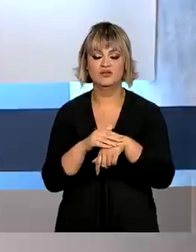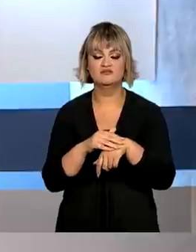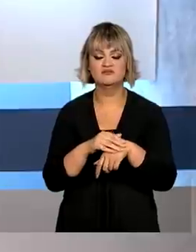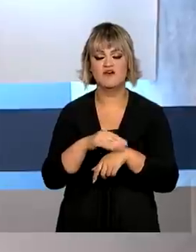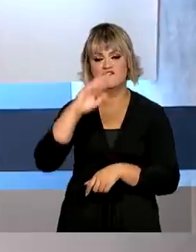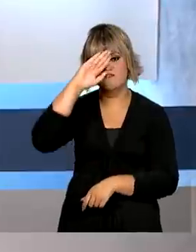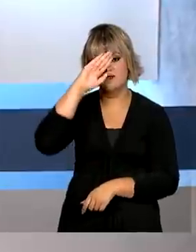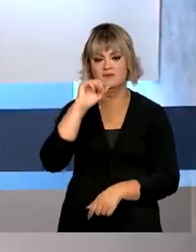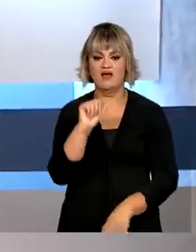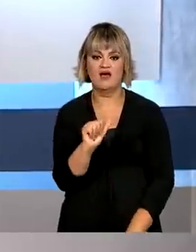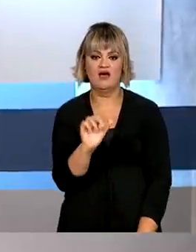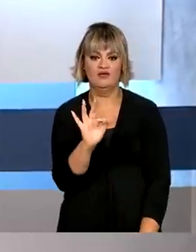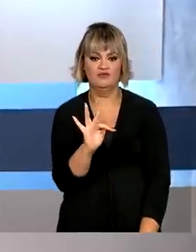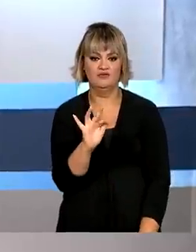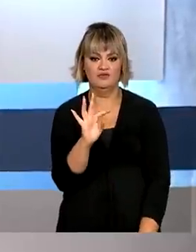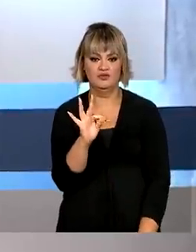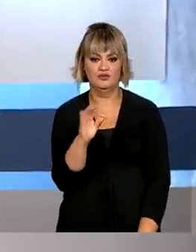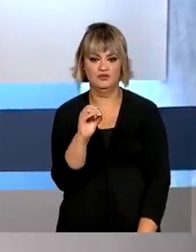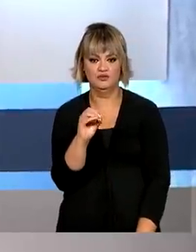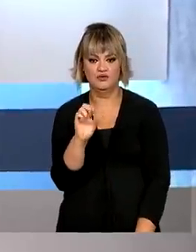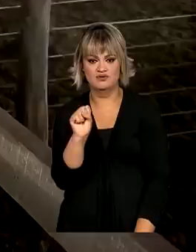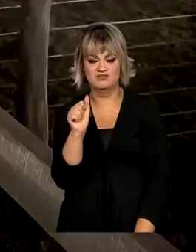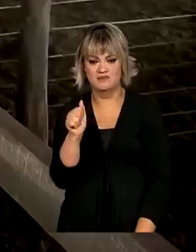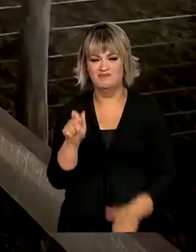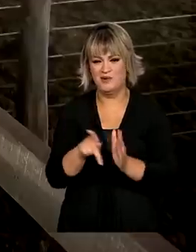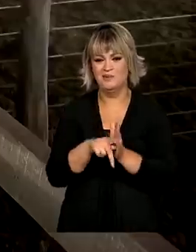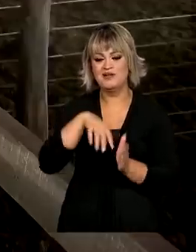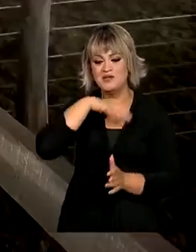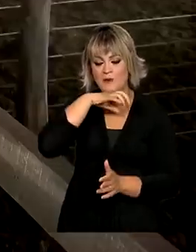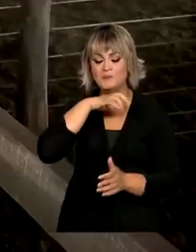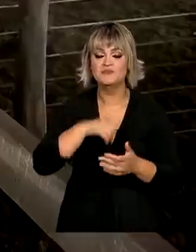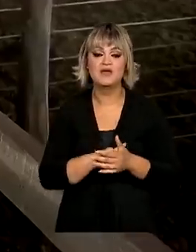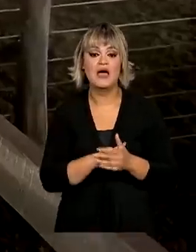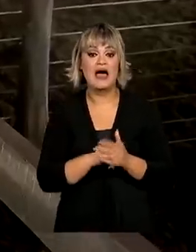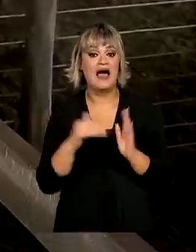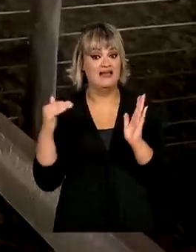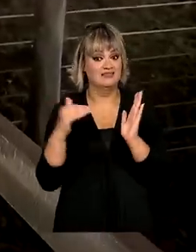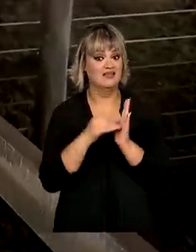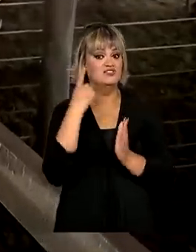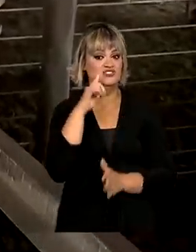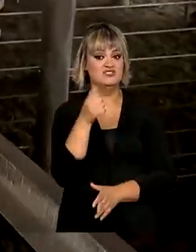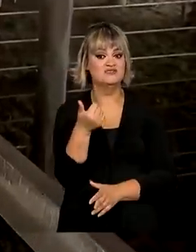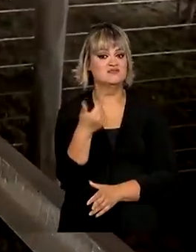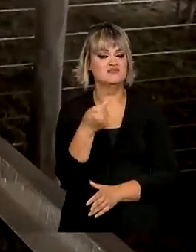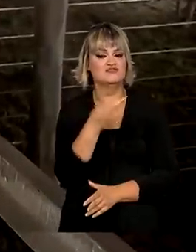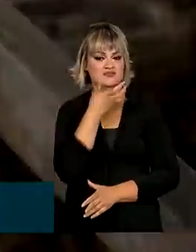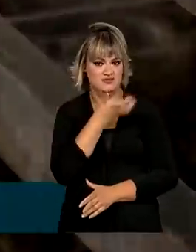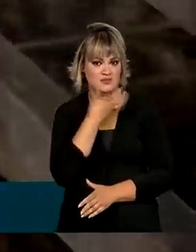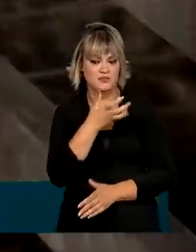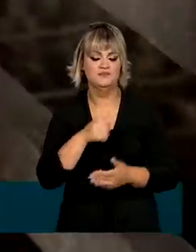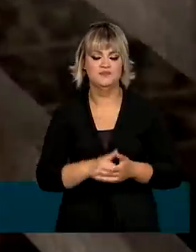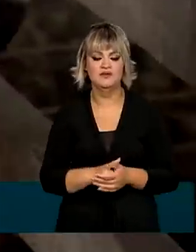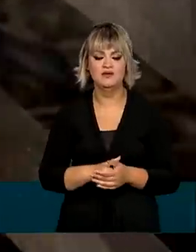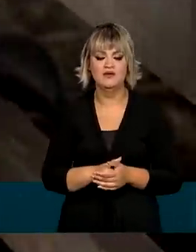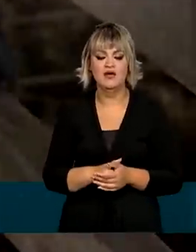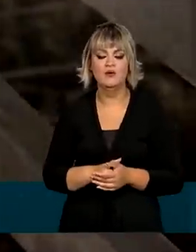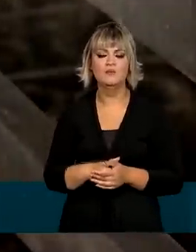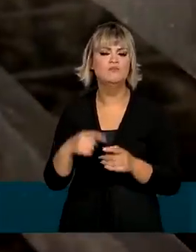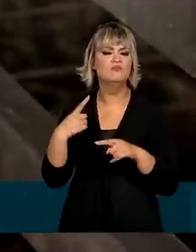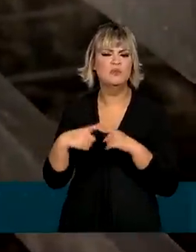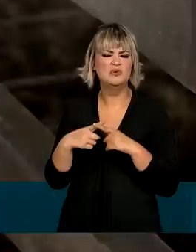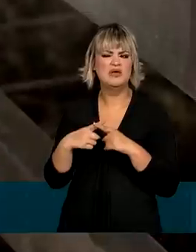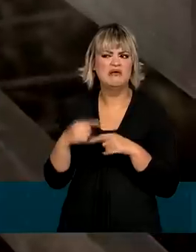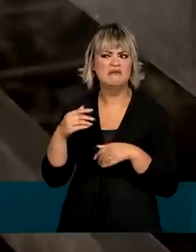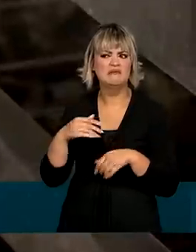afitosa. O prazo, que terminaria hoje, agora vai até 17 de dezembro. A decisão foi após